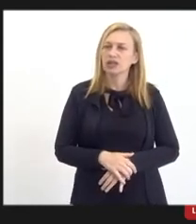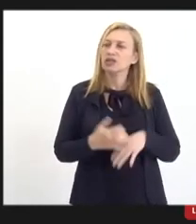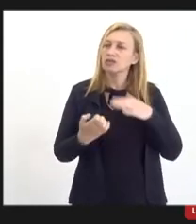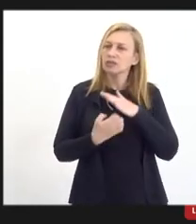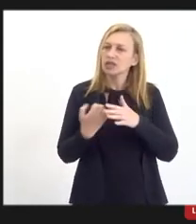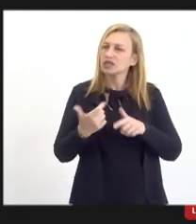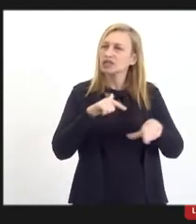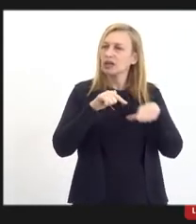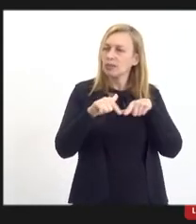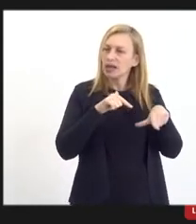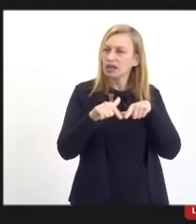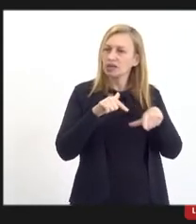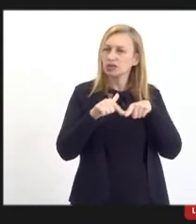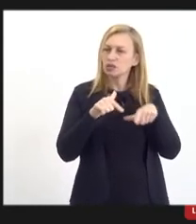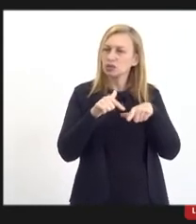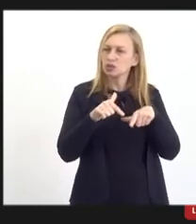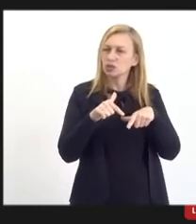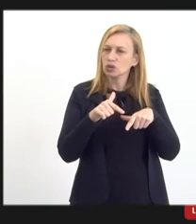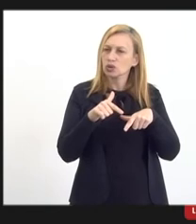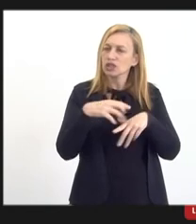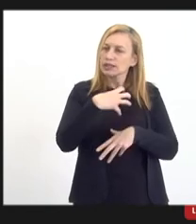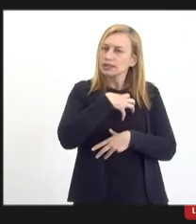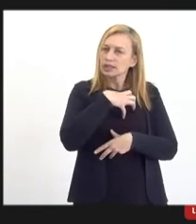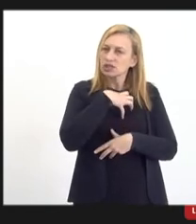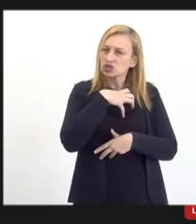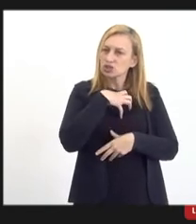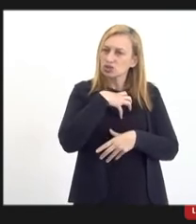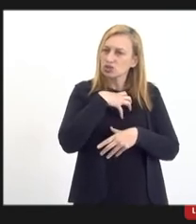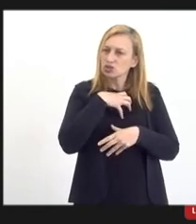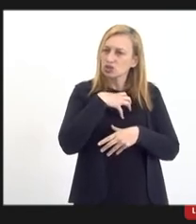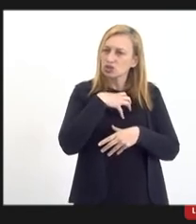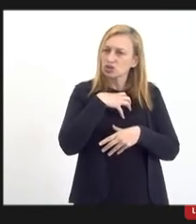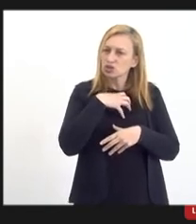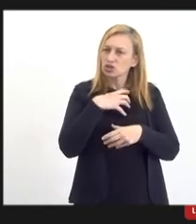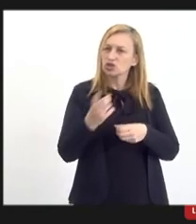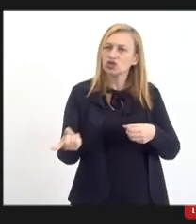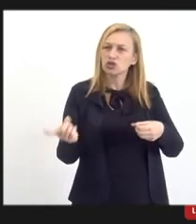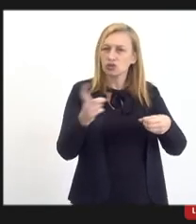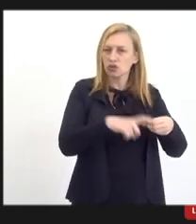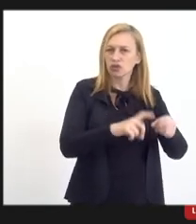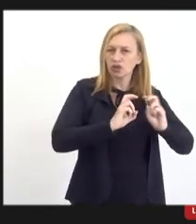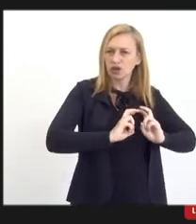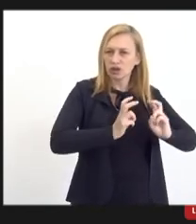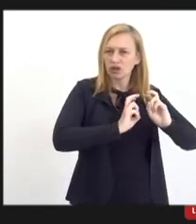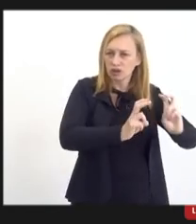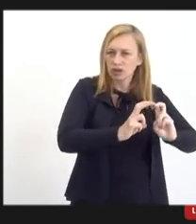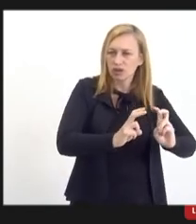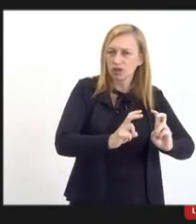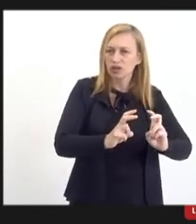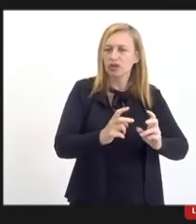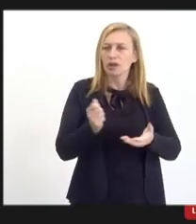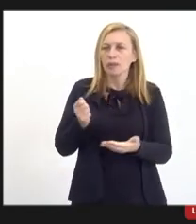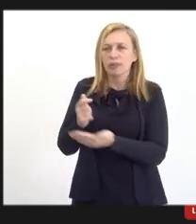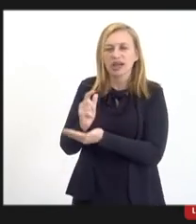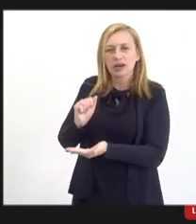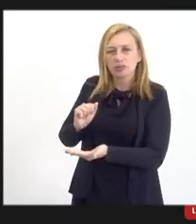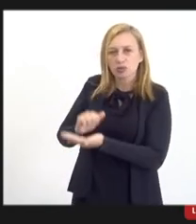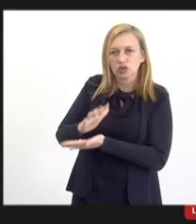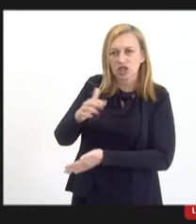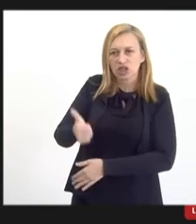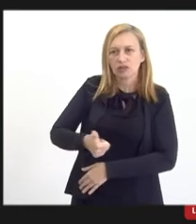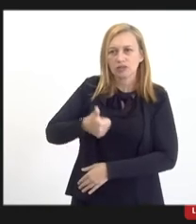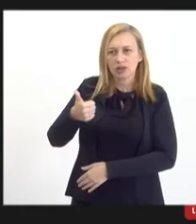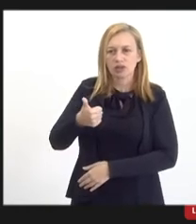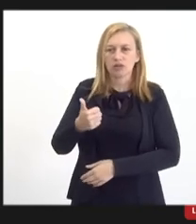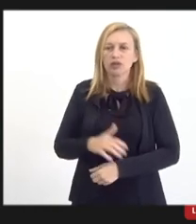trabalhando nesse sentido, devolvendo trechos e preferindo pagar multas. Então, eu